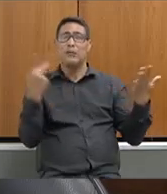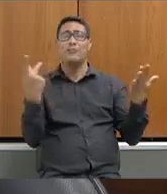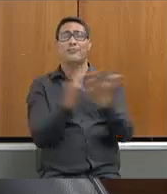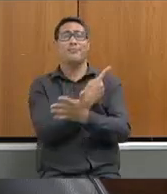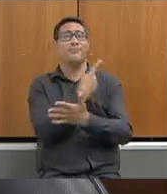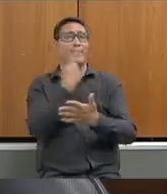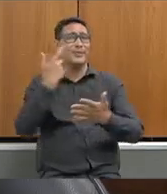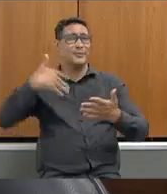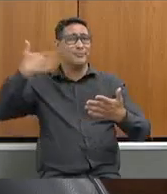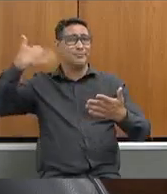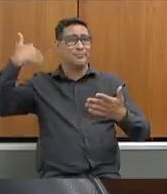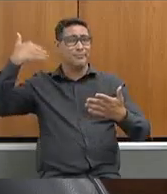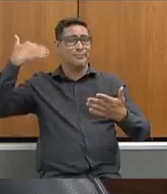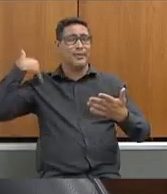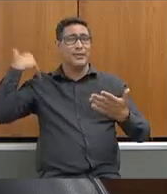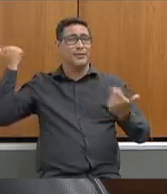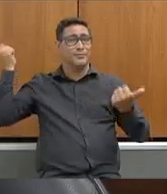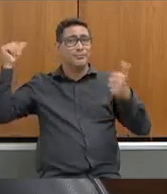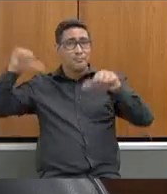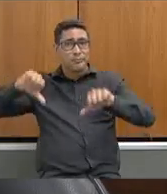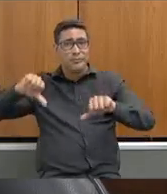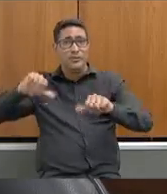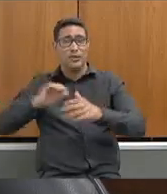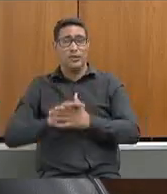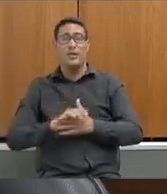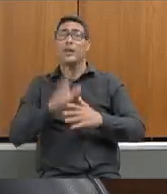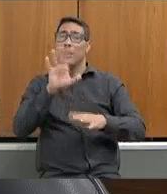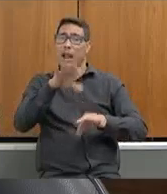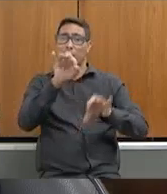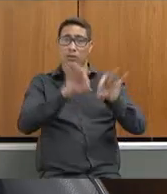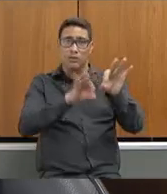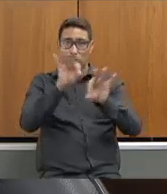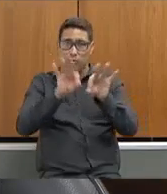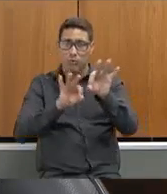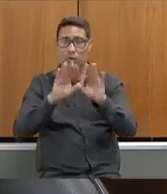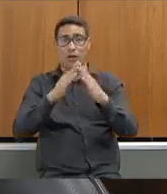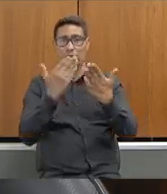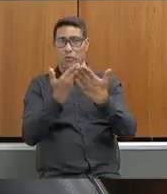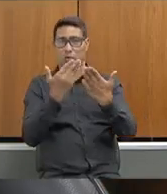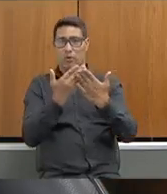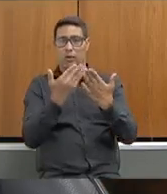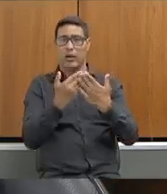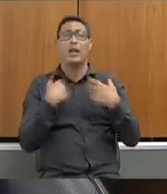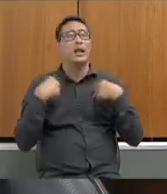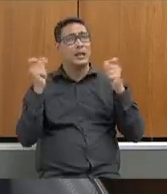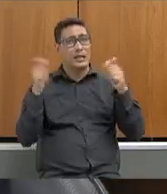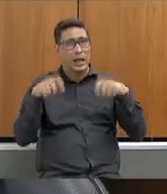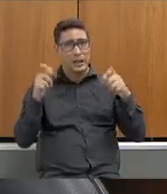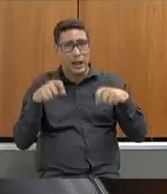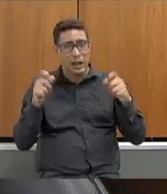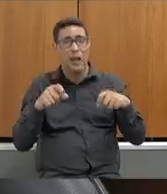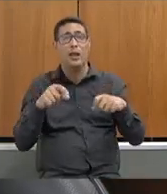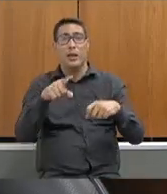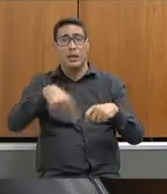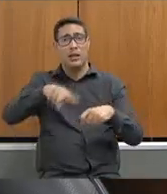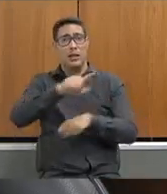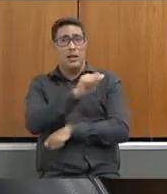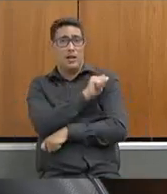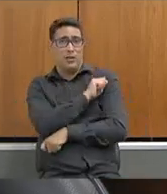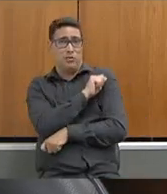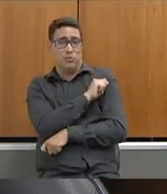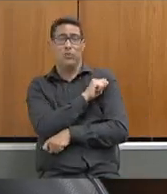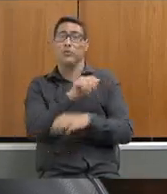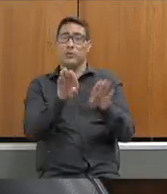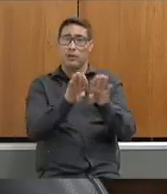Então, ter estrutura nas escolas, ter condição de oferecer aos alunos e aos profissionais da